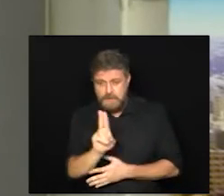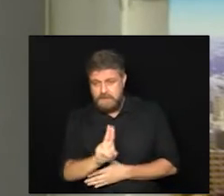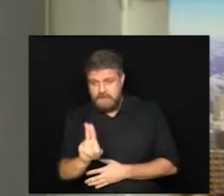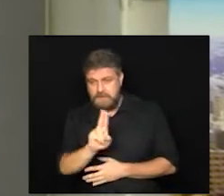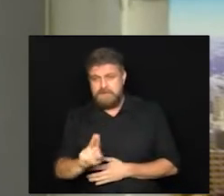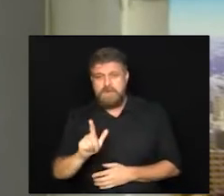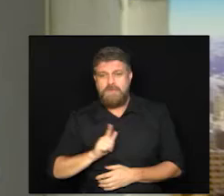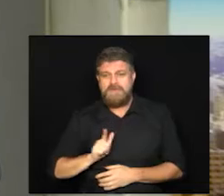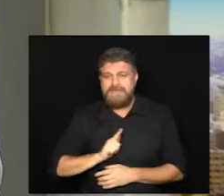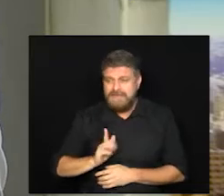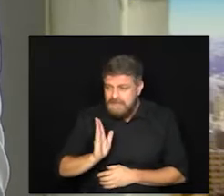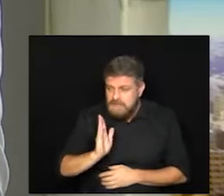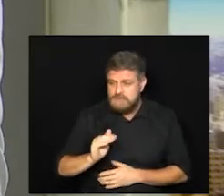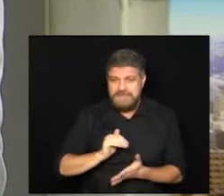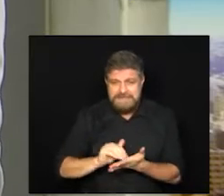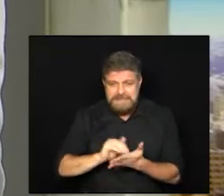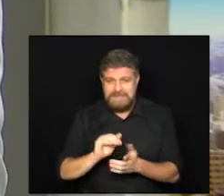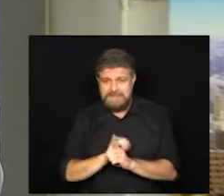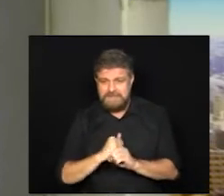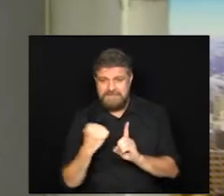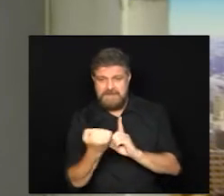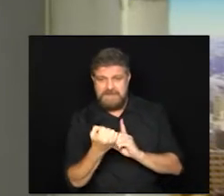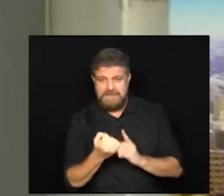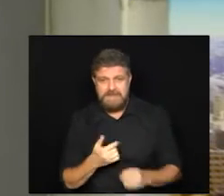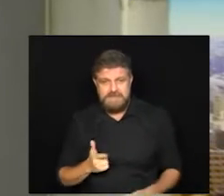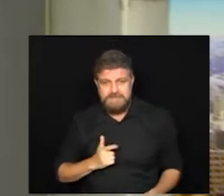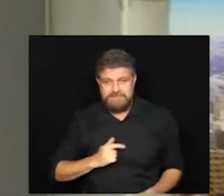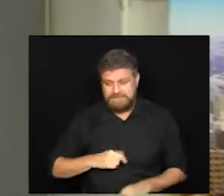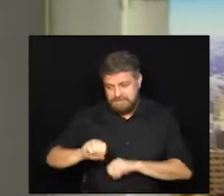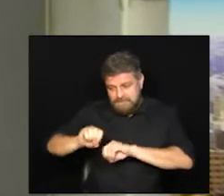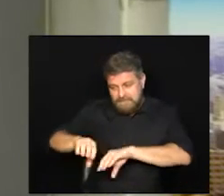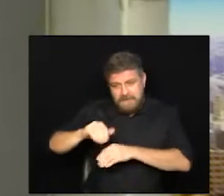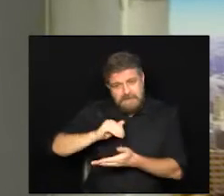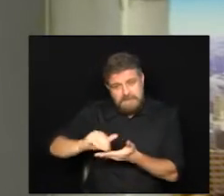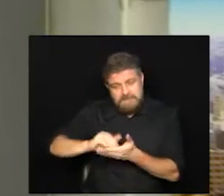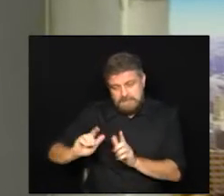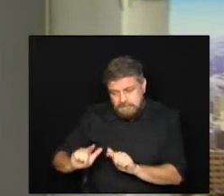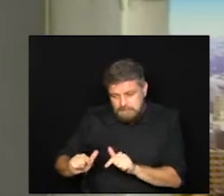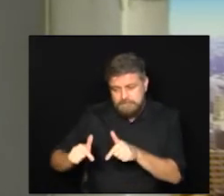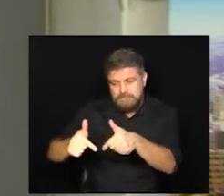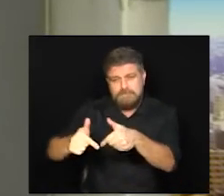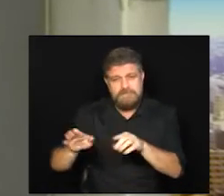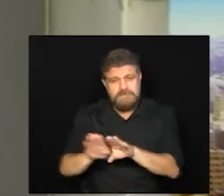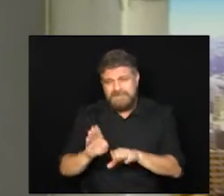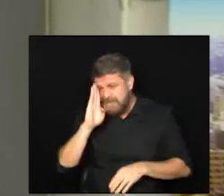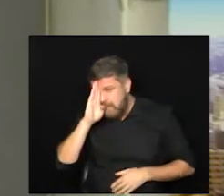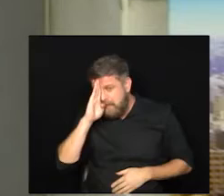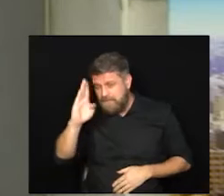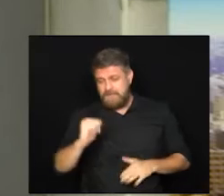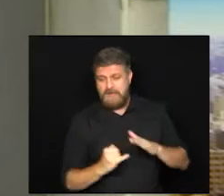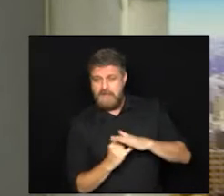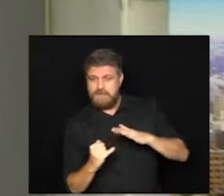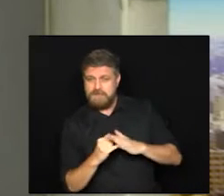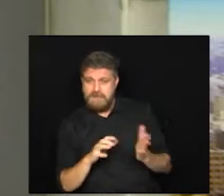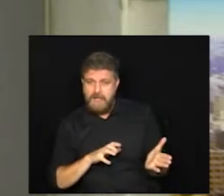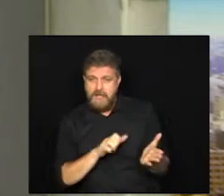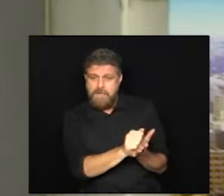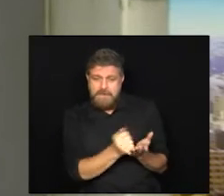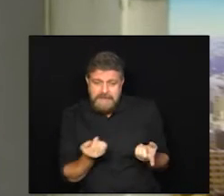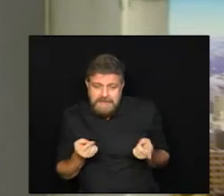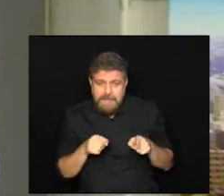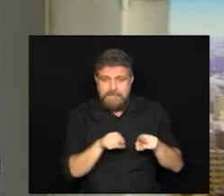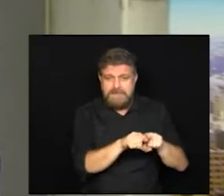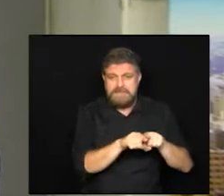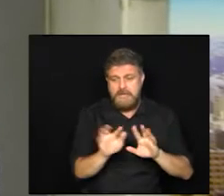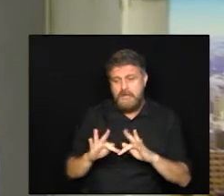nós temos da Secretaria de Assistência a Secretaria de Educação continua e principalmente as entidades cadastradas parceiras e as